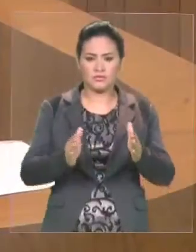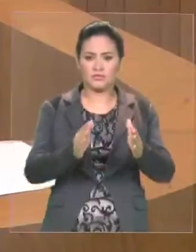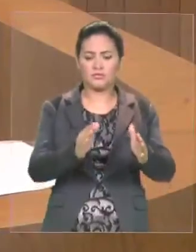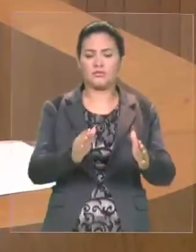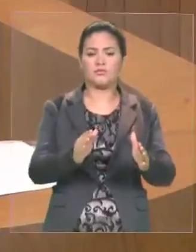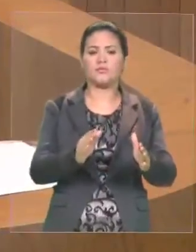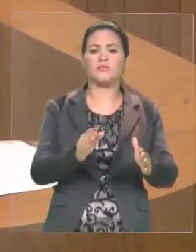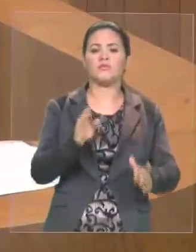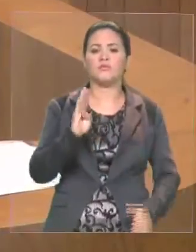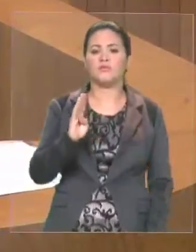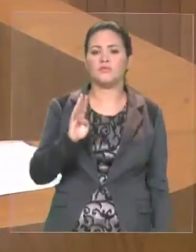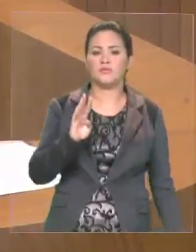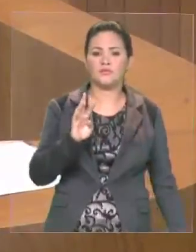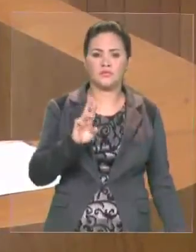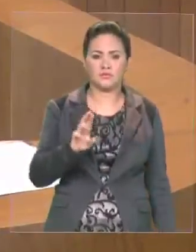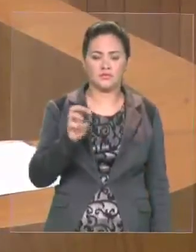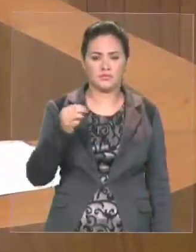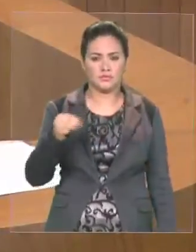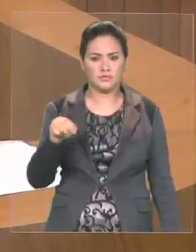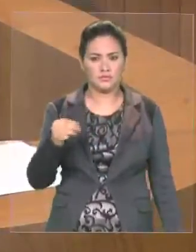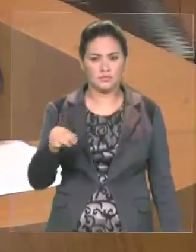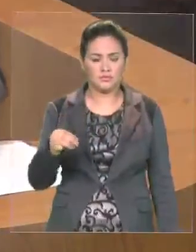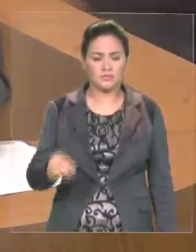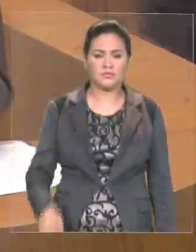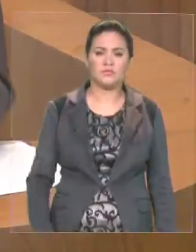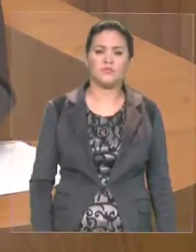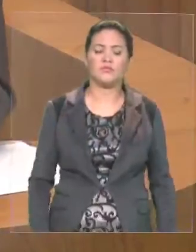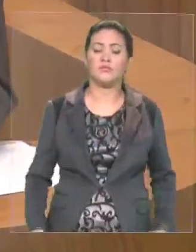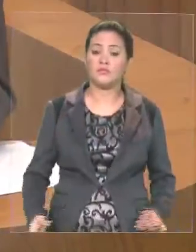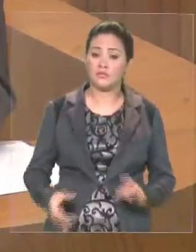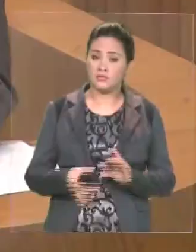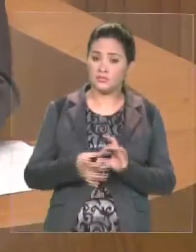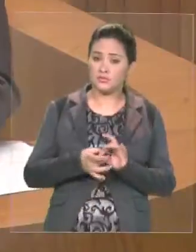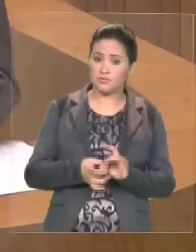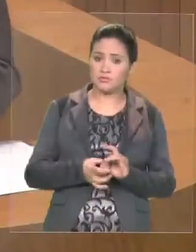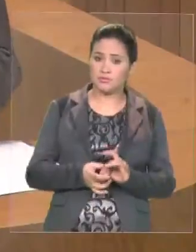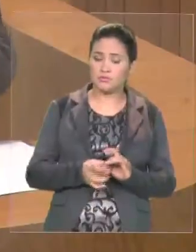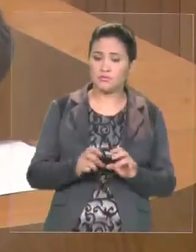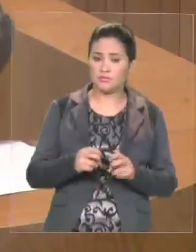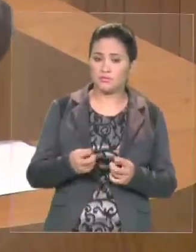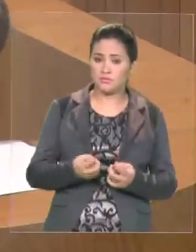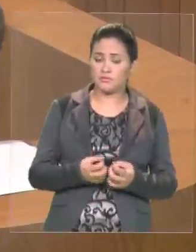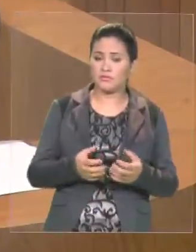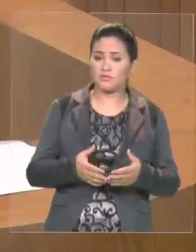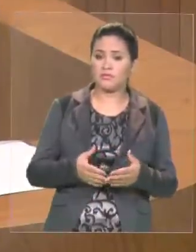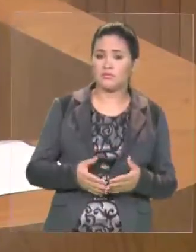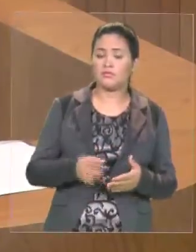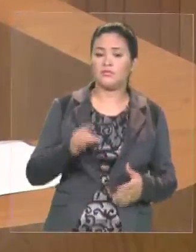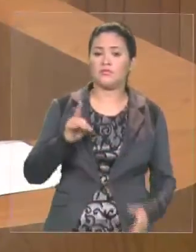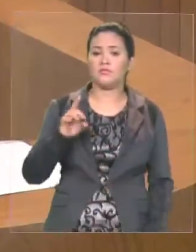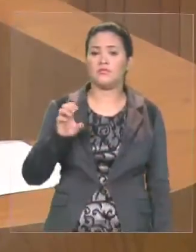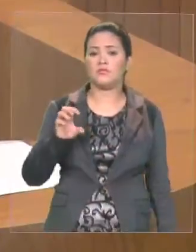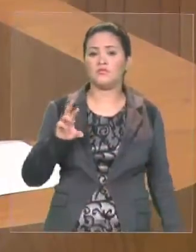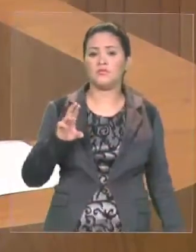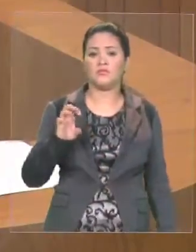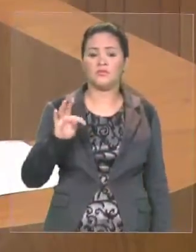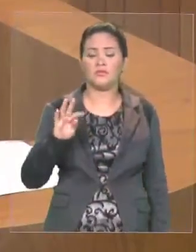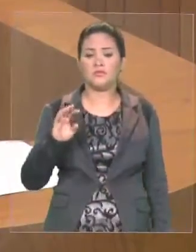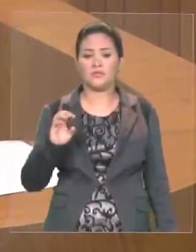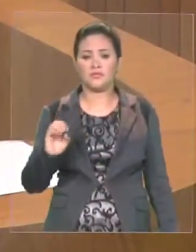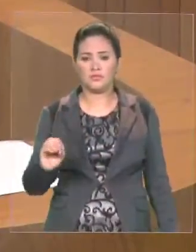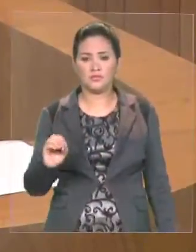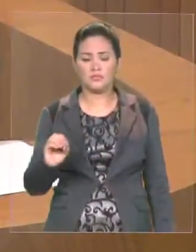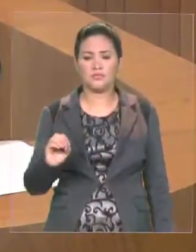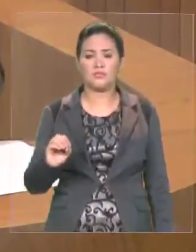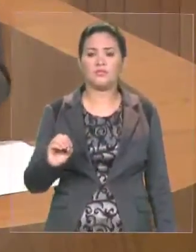indicação conjunta da comissão, inclusive solicitando a reedição do decreto, que vai discutir as questões pertinentes às promoções,